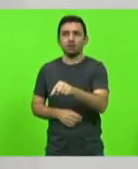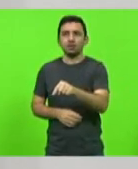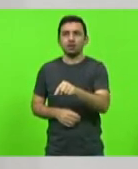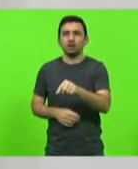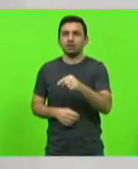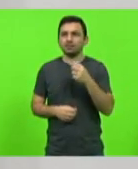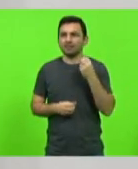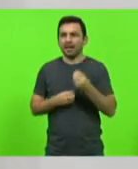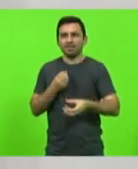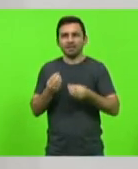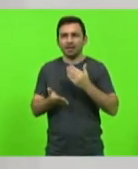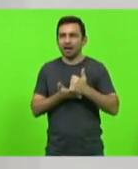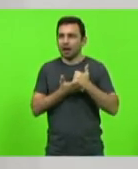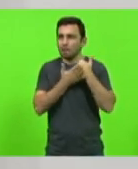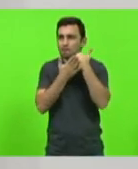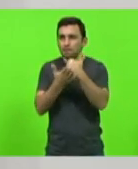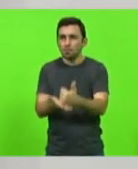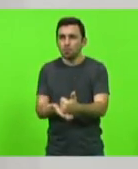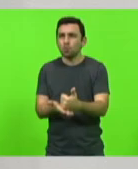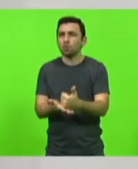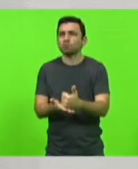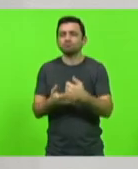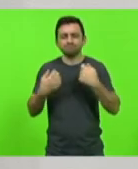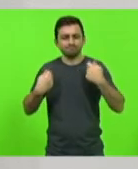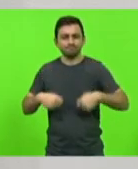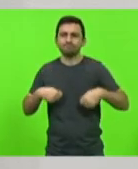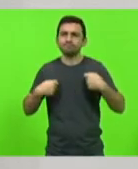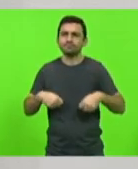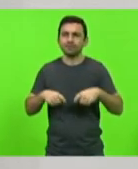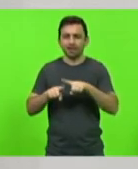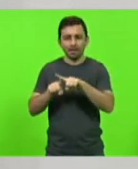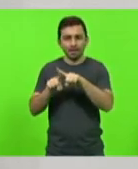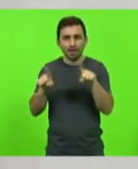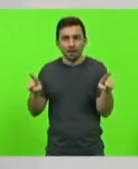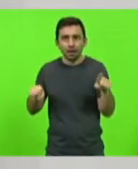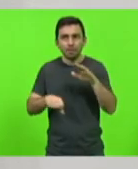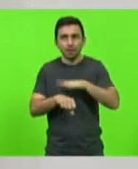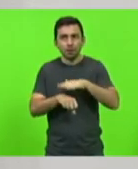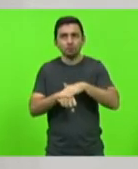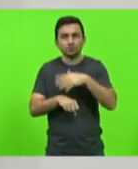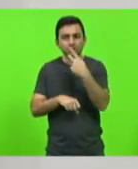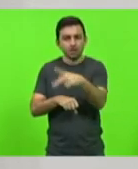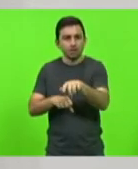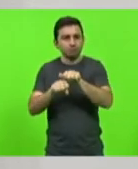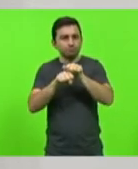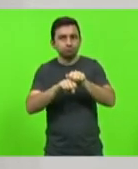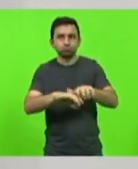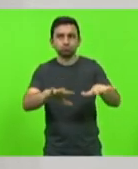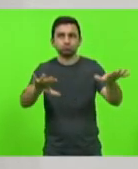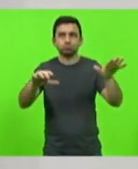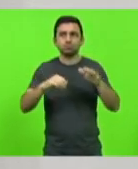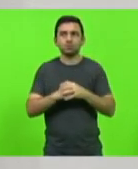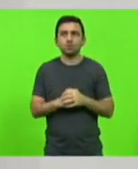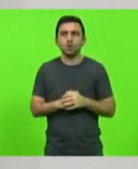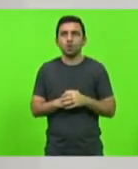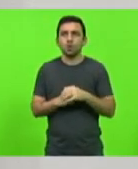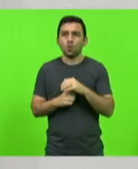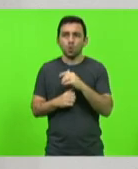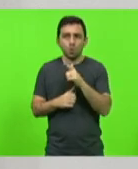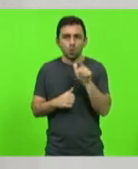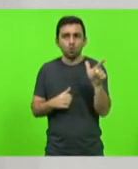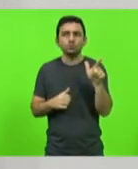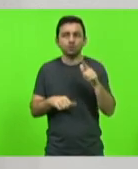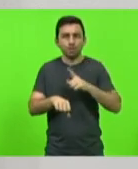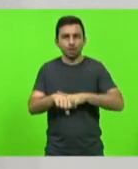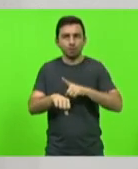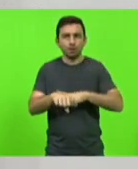todo o apoio necessário para que esta ação se multiplique. Em outros momentos aqui na tribuna,